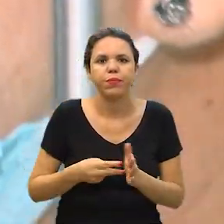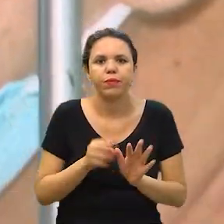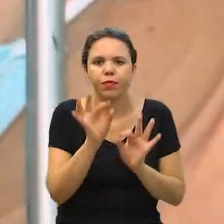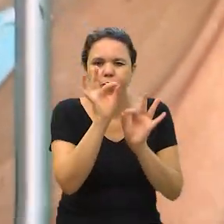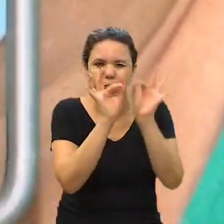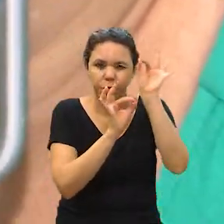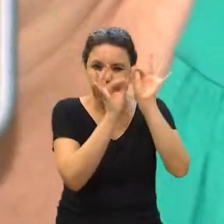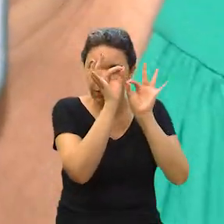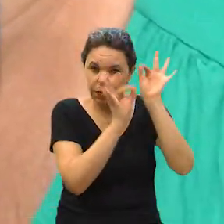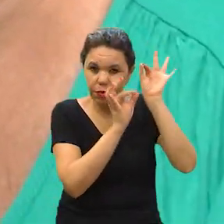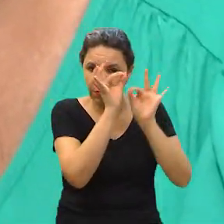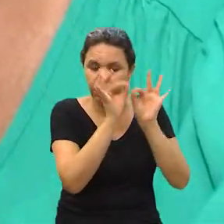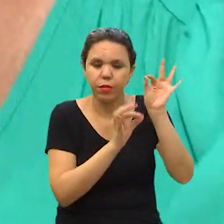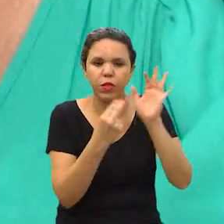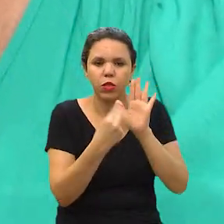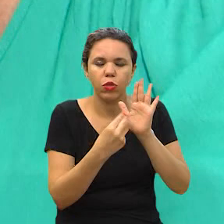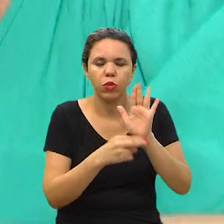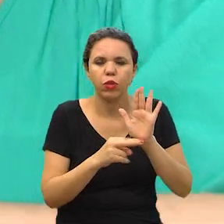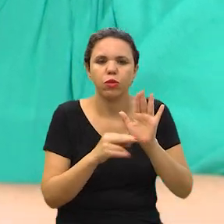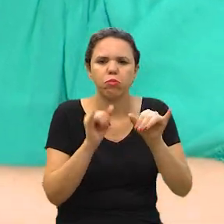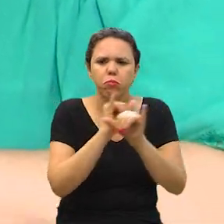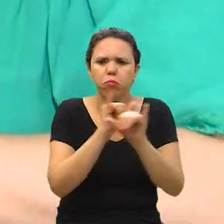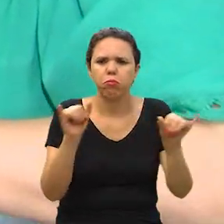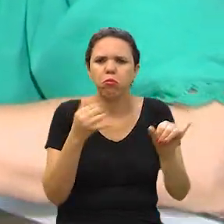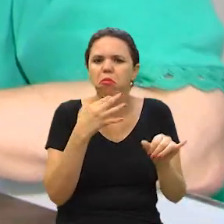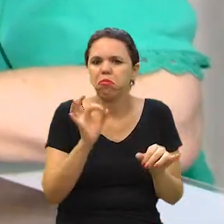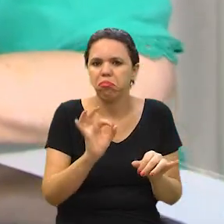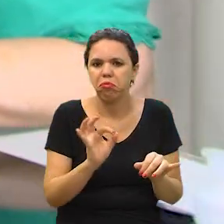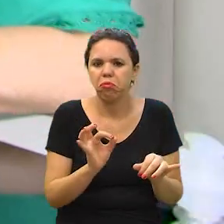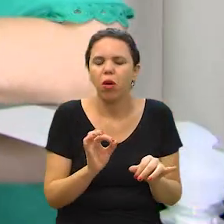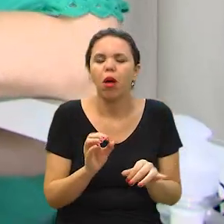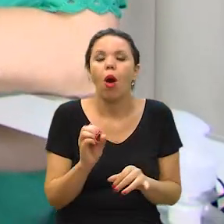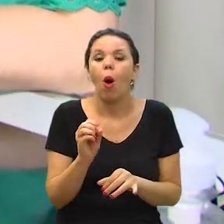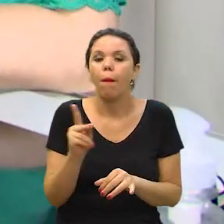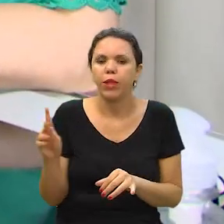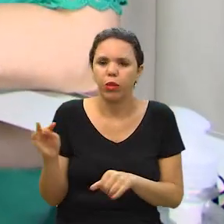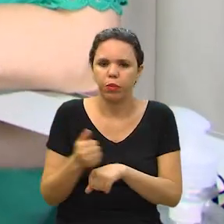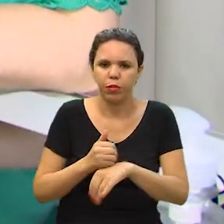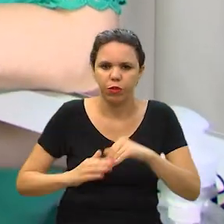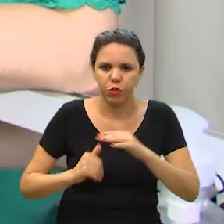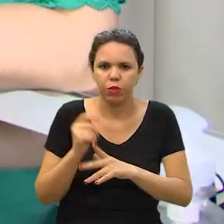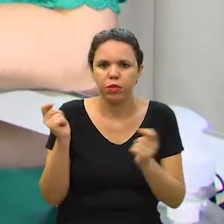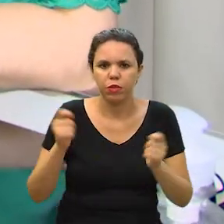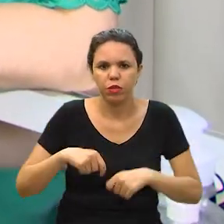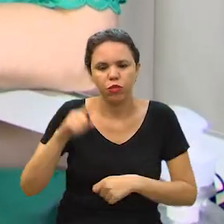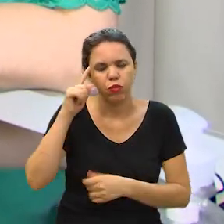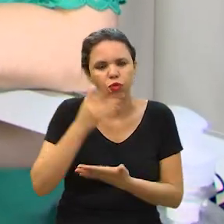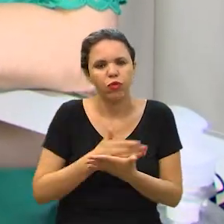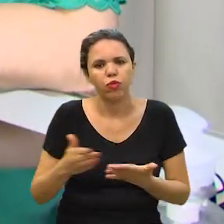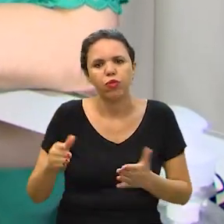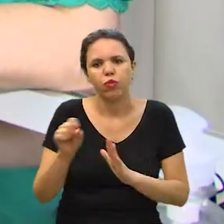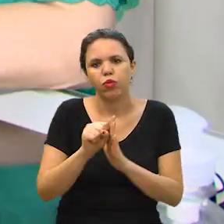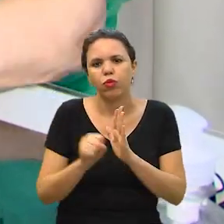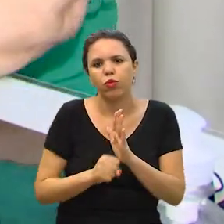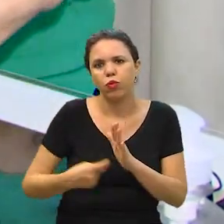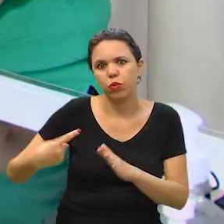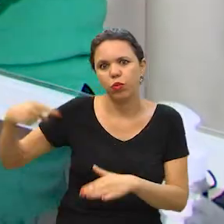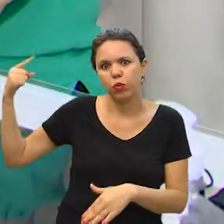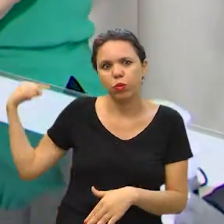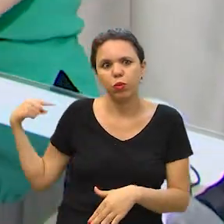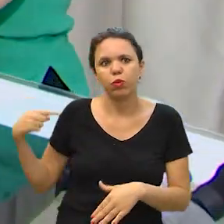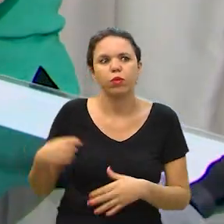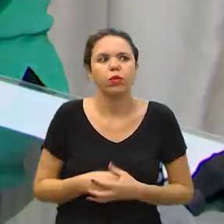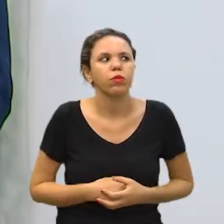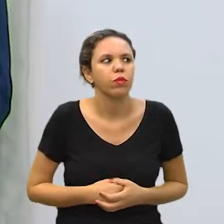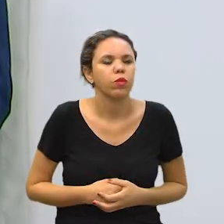significa medida. Apesar de o nome ser pouco divulgado, a optometria é uma profissão que data do início do